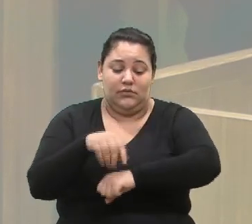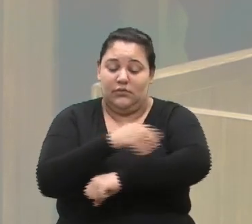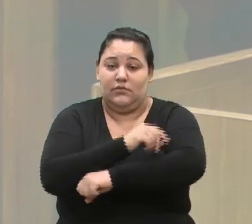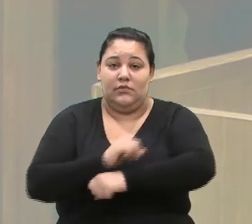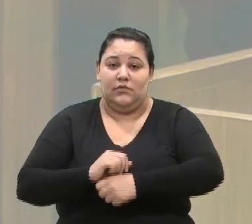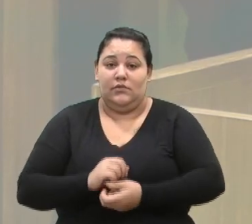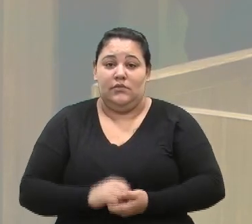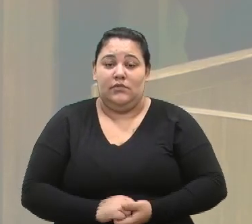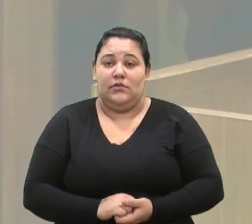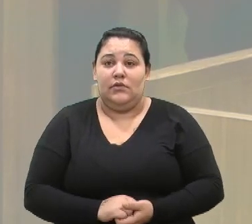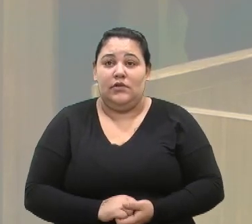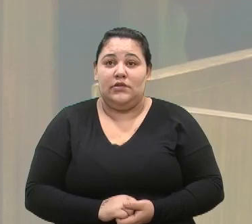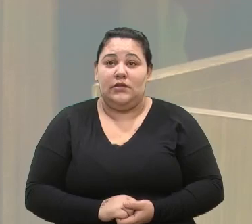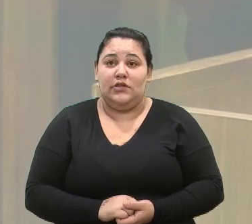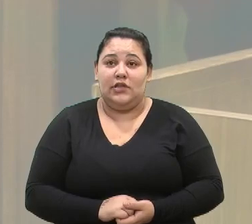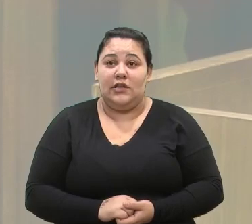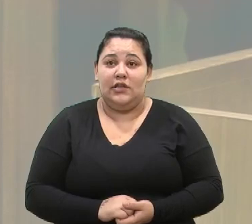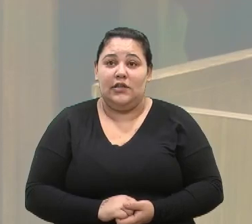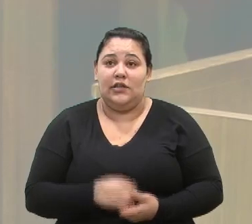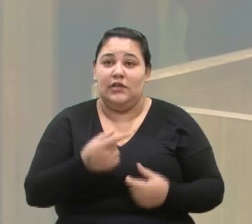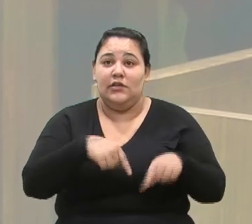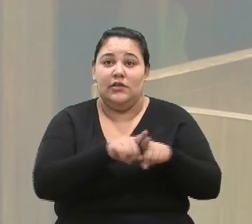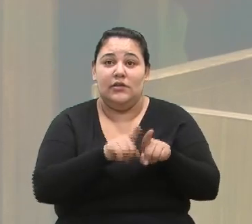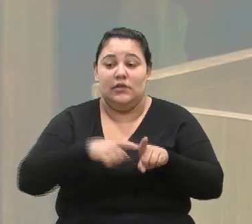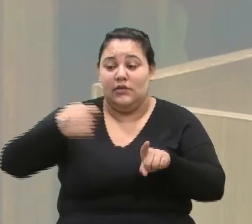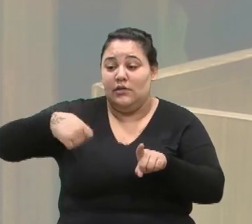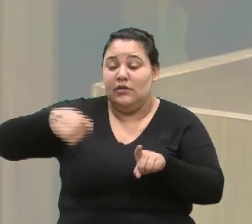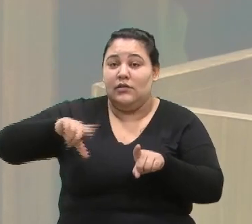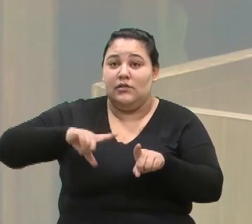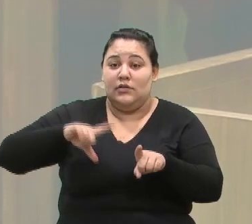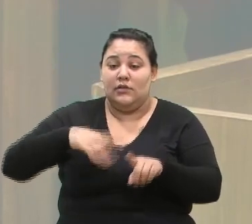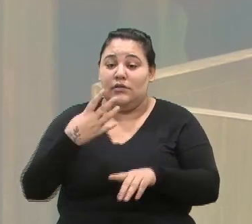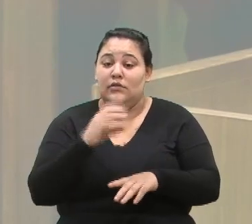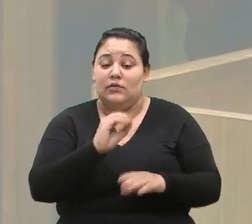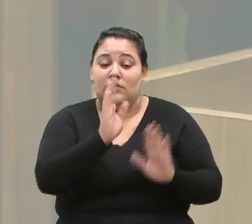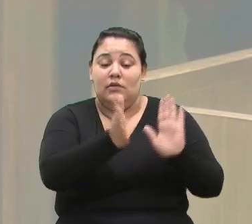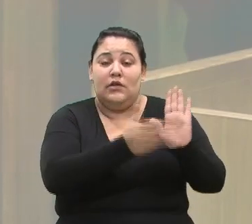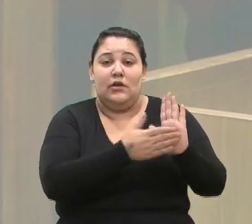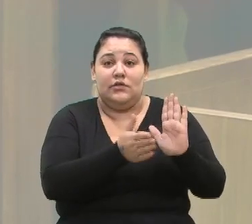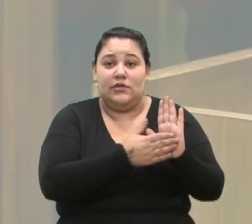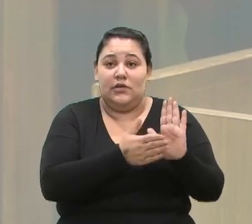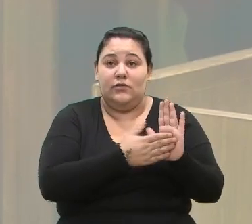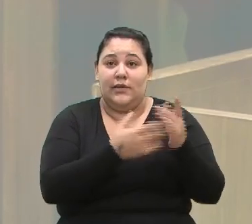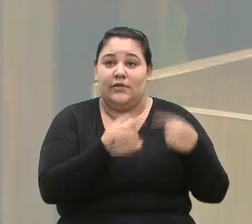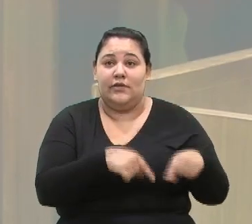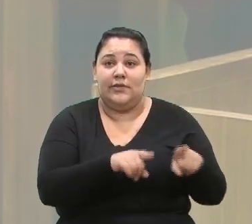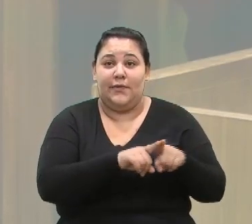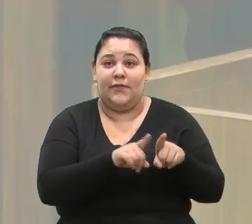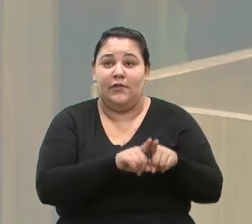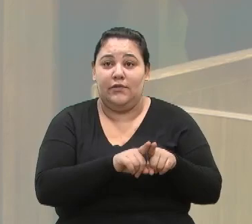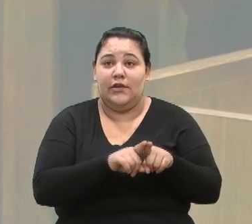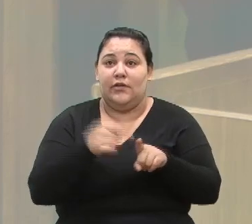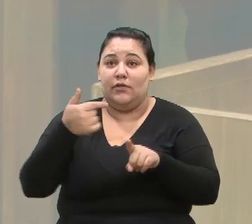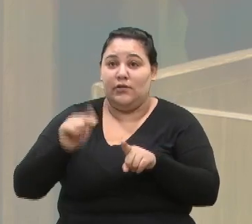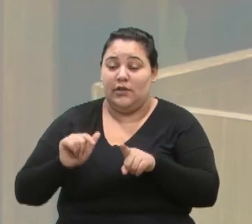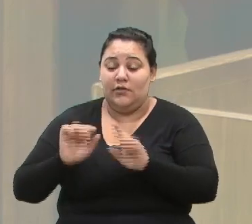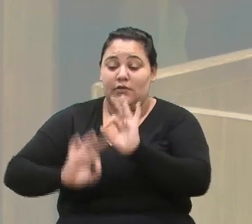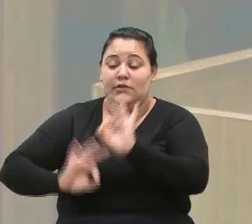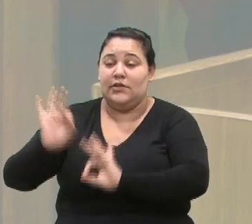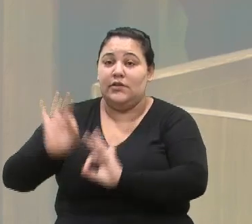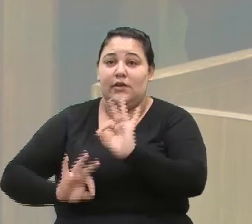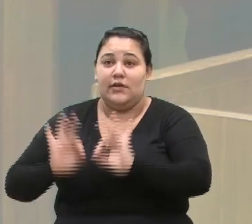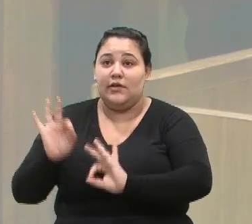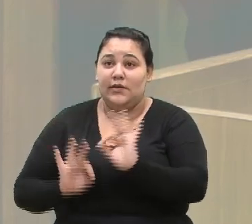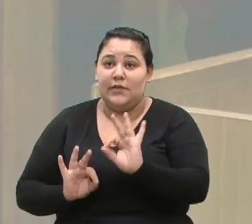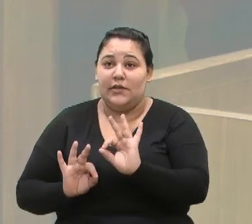Então, é preciso que haja, e por isso que está nas 40 propostas do PSB, a criação de uma central de projetos que